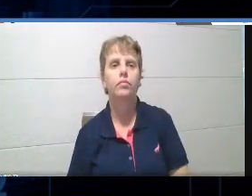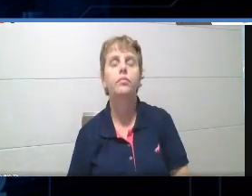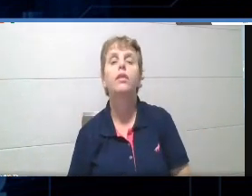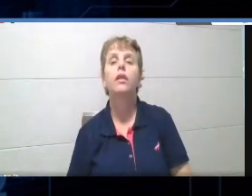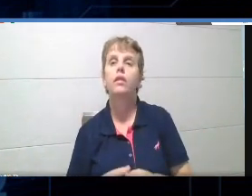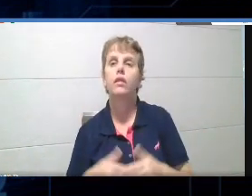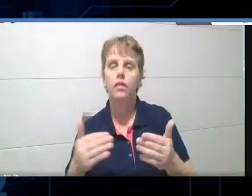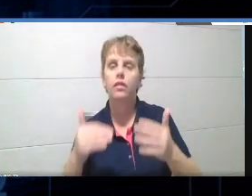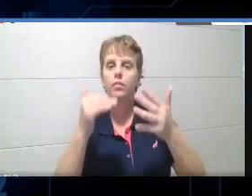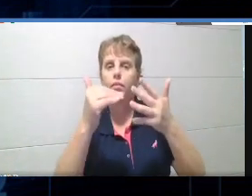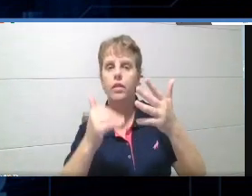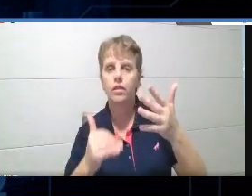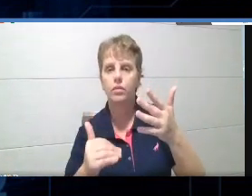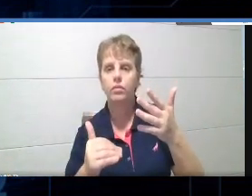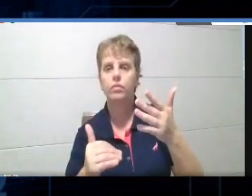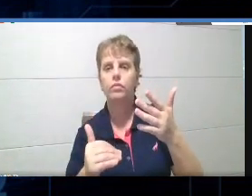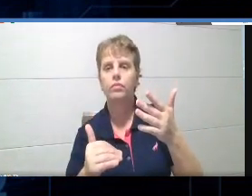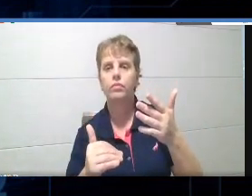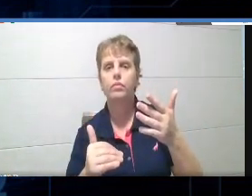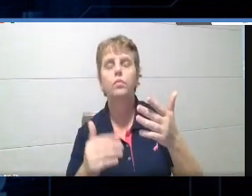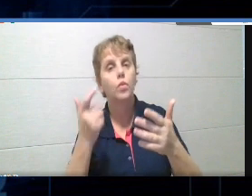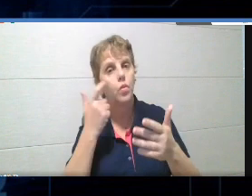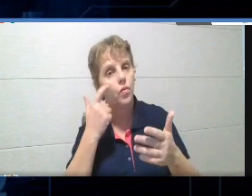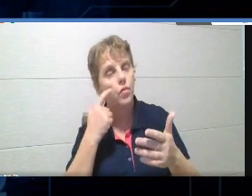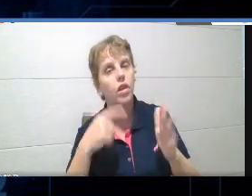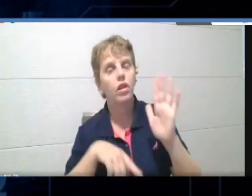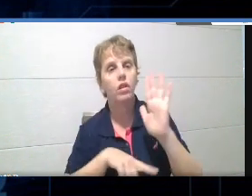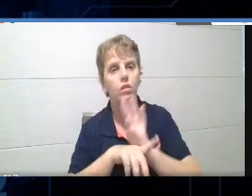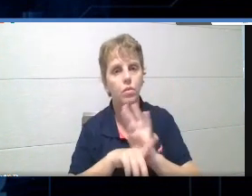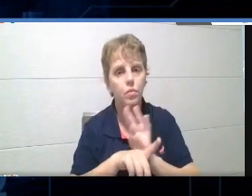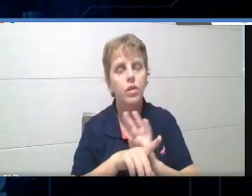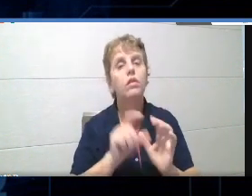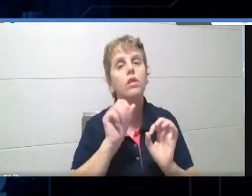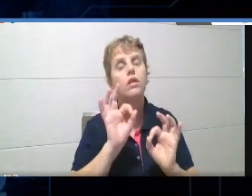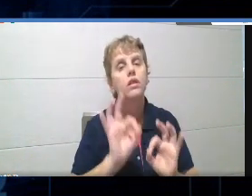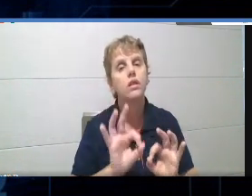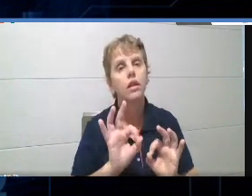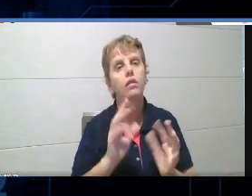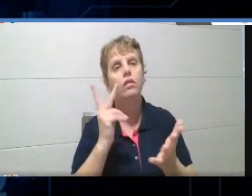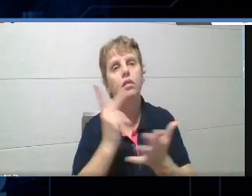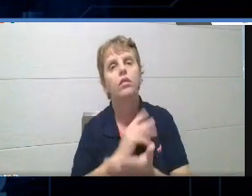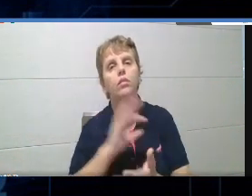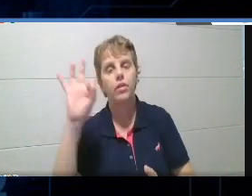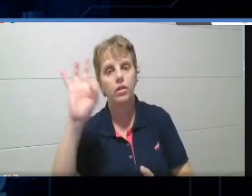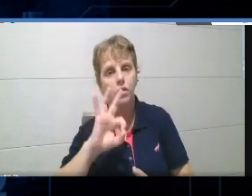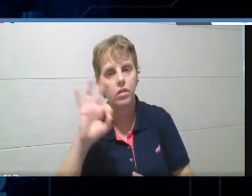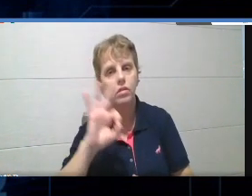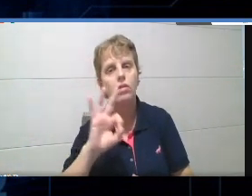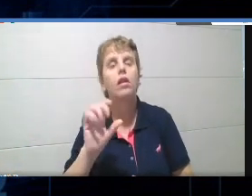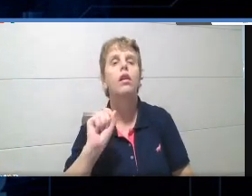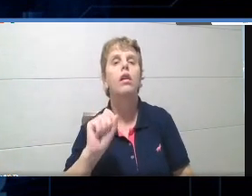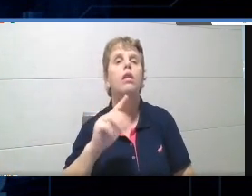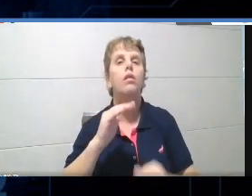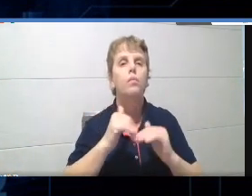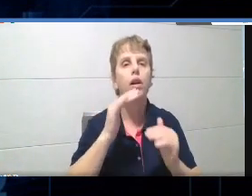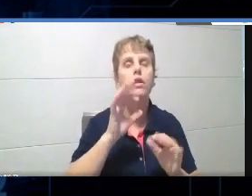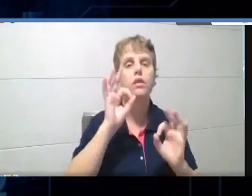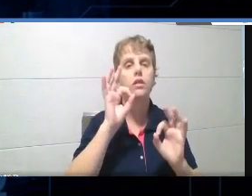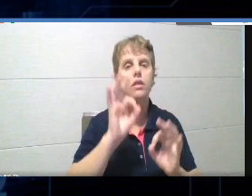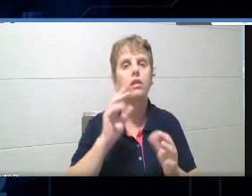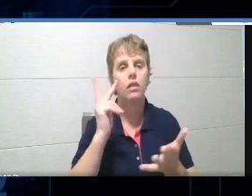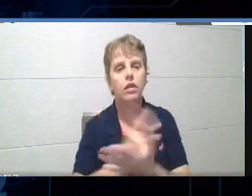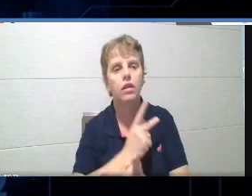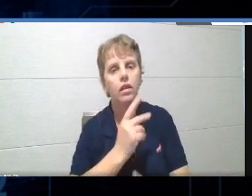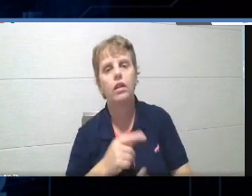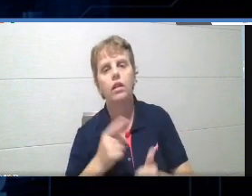Aqui embaixo, tá? Você pode dar uma olhadinha nas questões, quem acertou, qual porcentagem dos alunos acertou mais a primeira questão, quem errou a